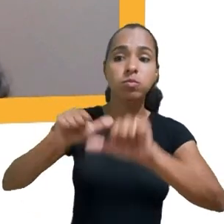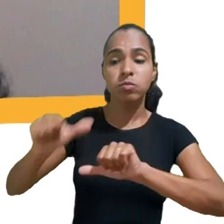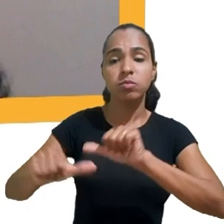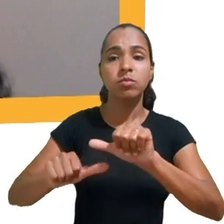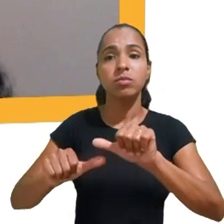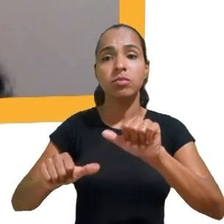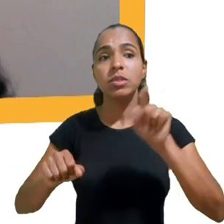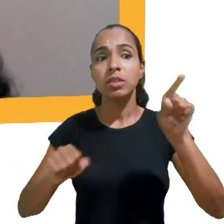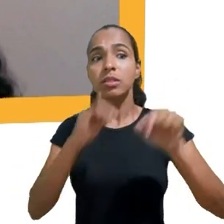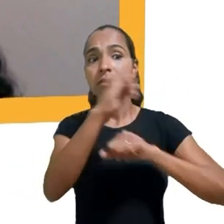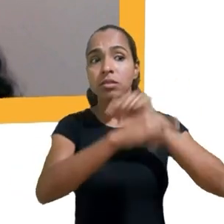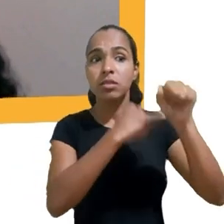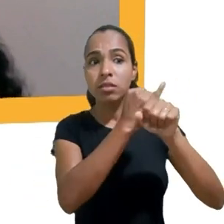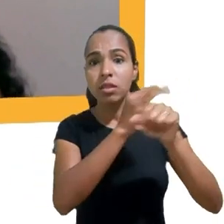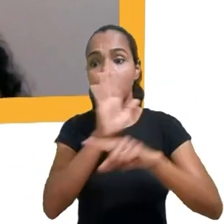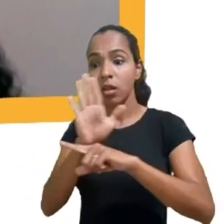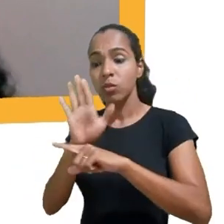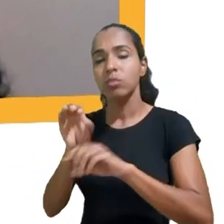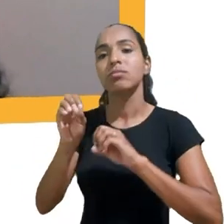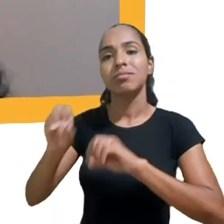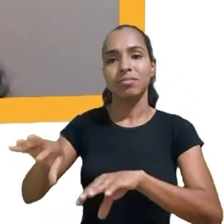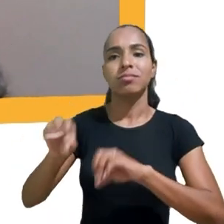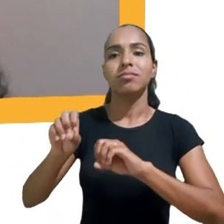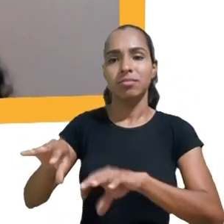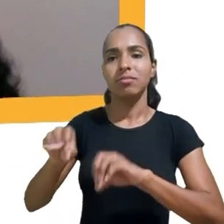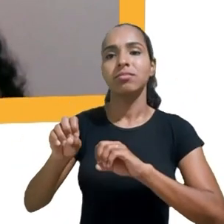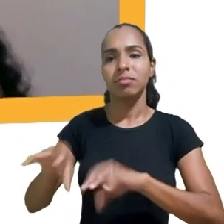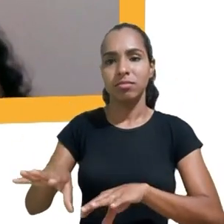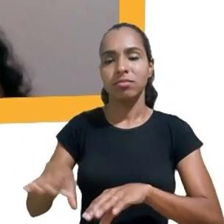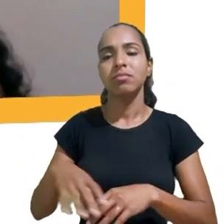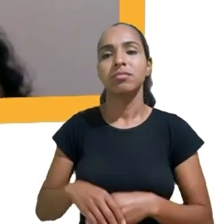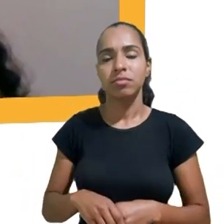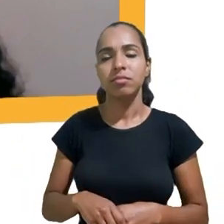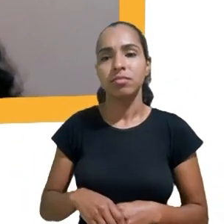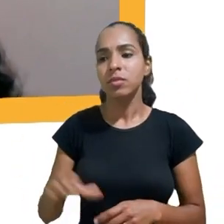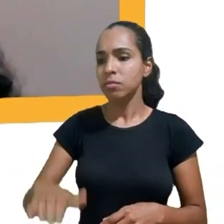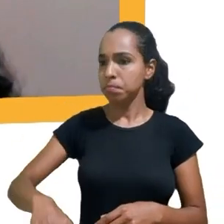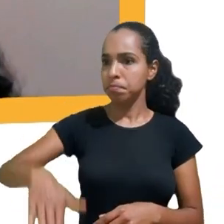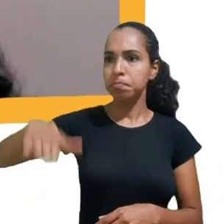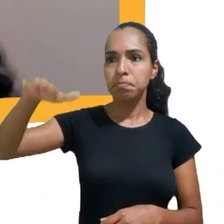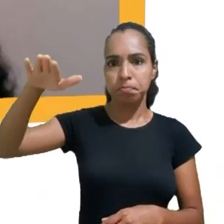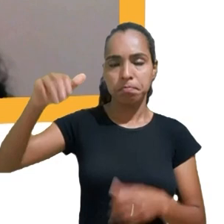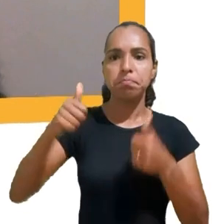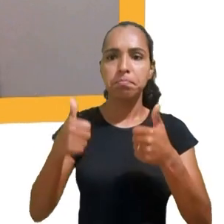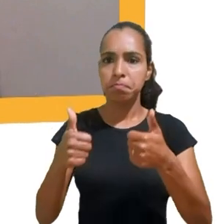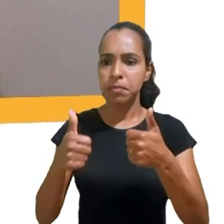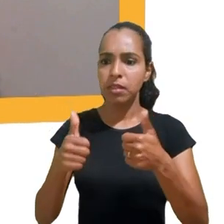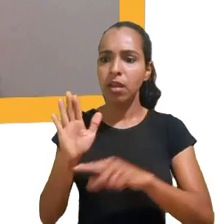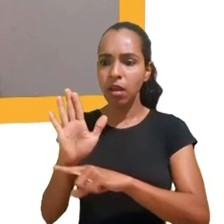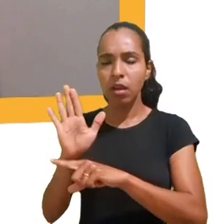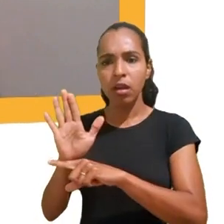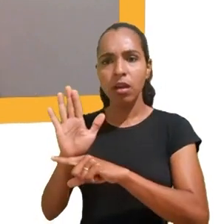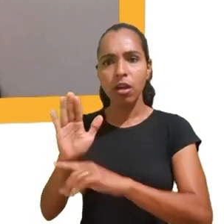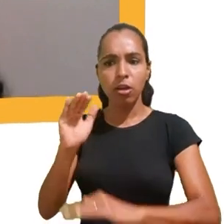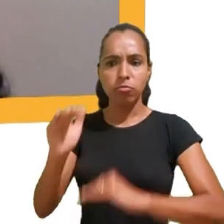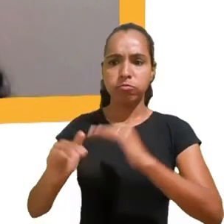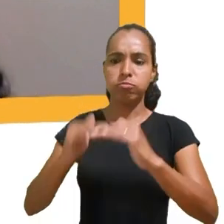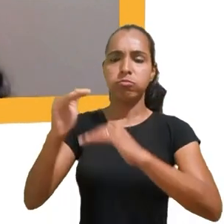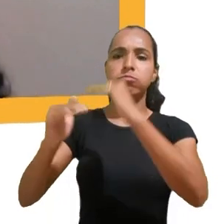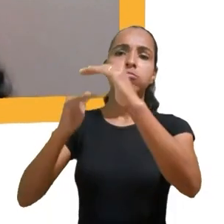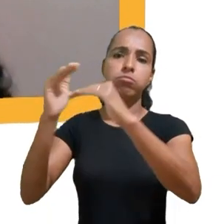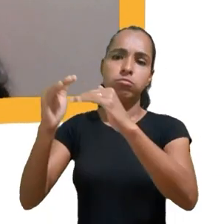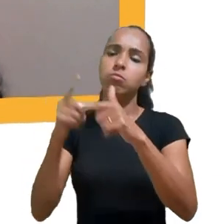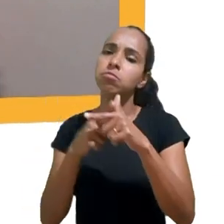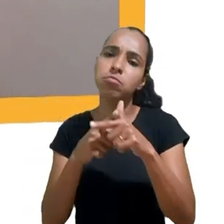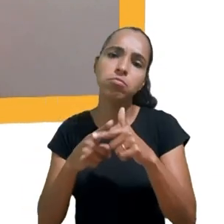você esteja sendo educada dessa forma, caso isso esteja ajudando ela no crescimento e na formação dela, eu não vejo problema. Mas se isso